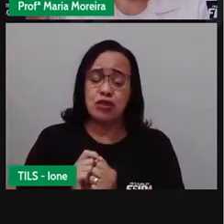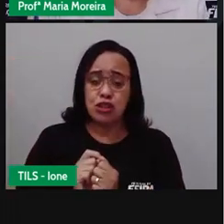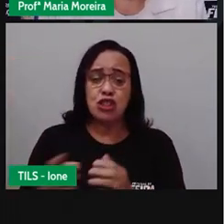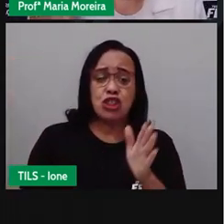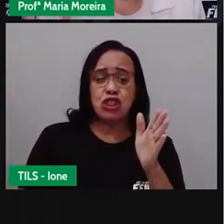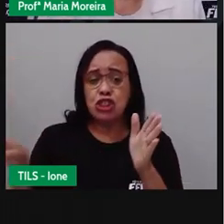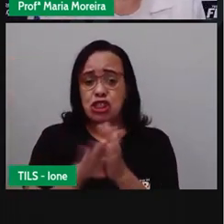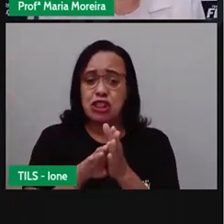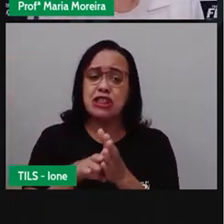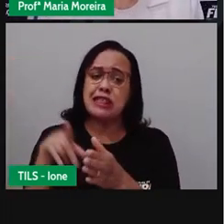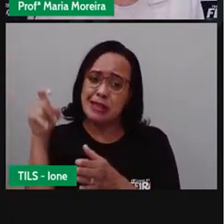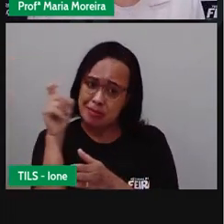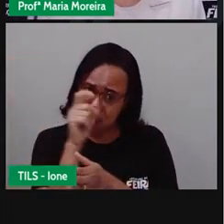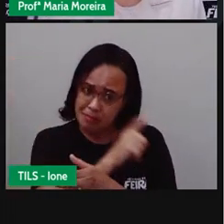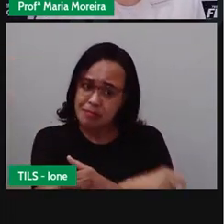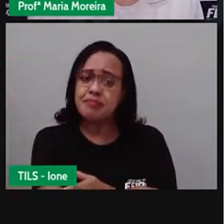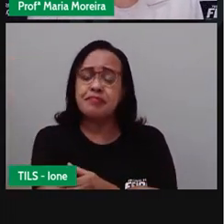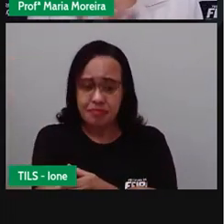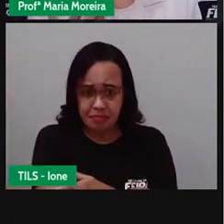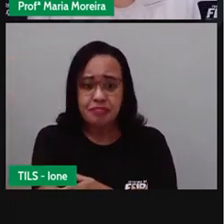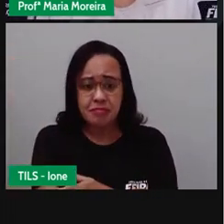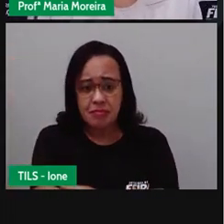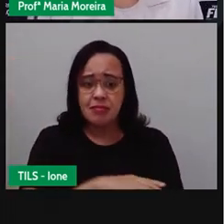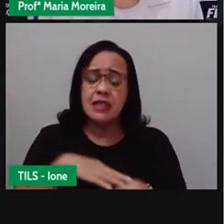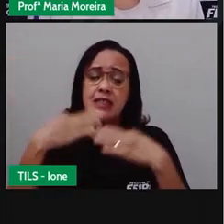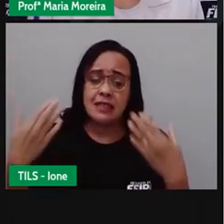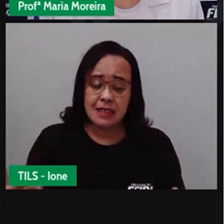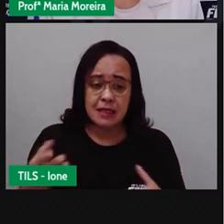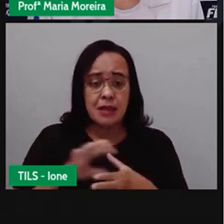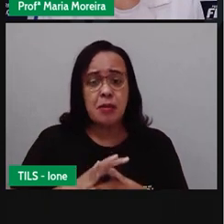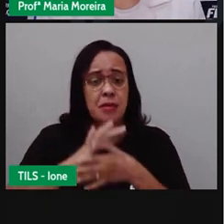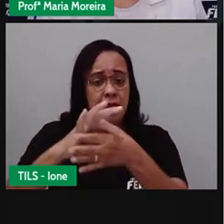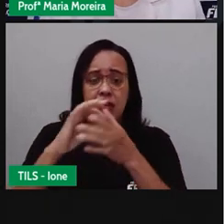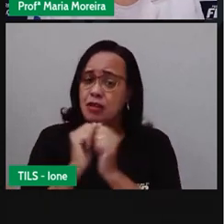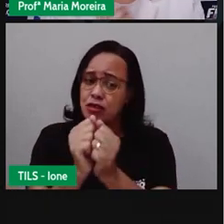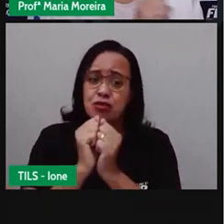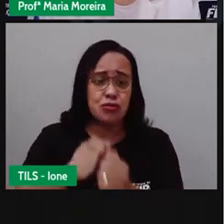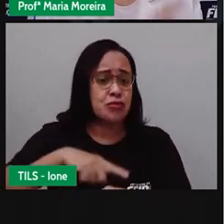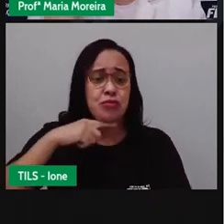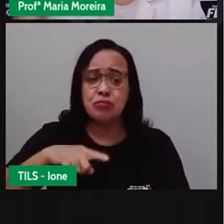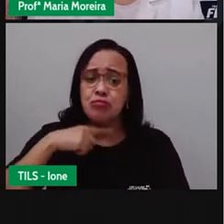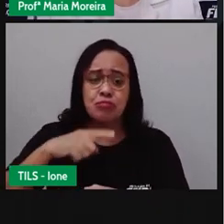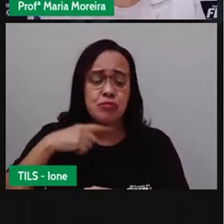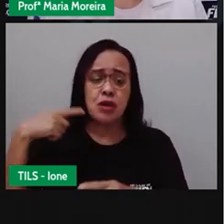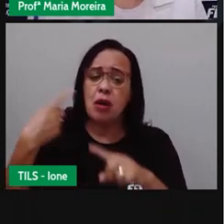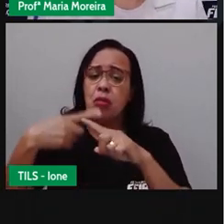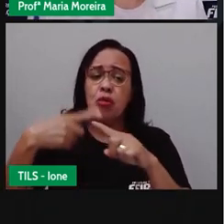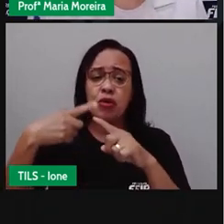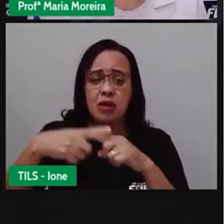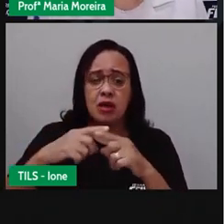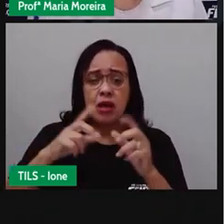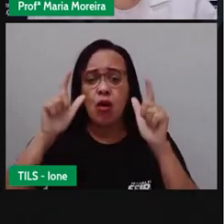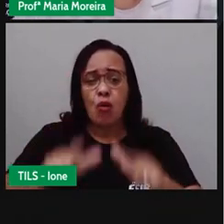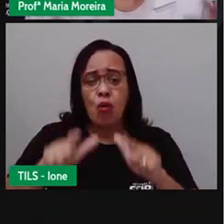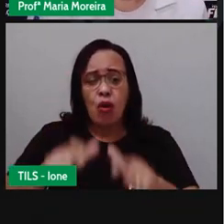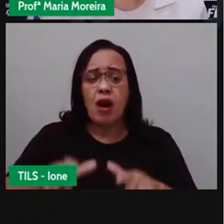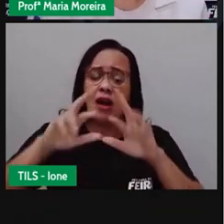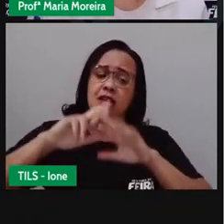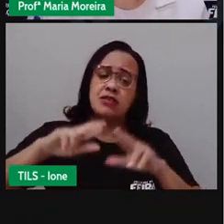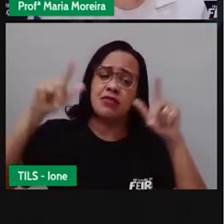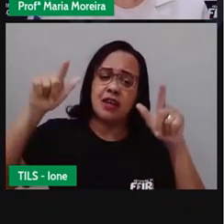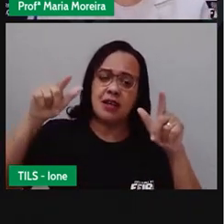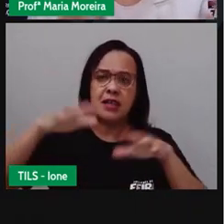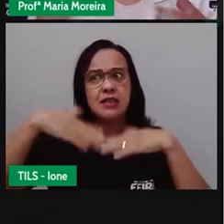tal bairro agora. Poxa, Ione, não dá nem para te dar uma carona. Por quê? Porque estamos indo para um outro lugar. Então, qual é a nossa grande